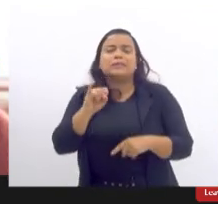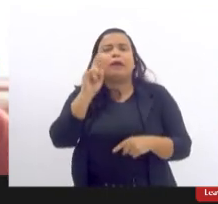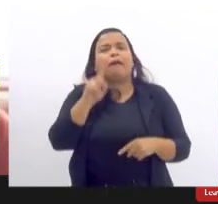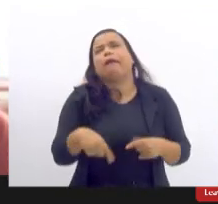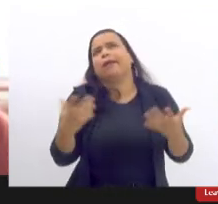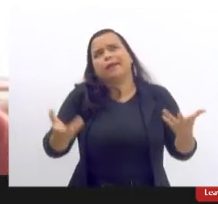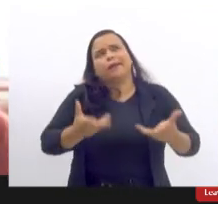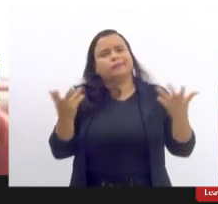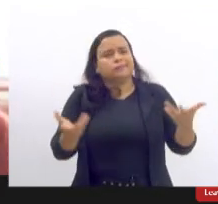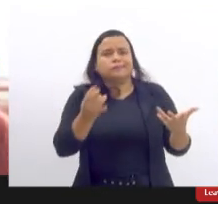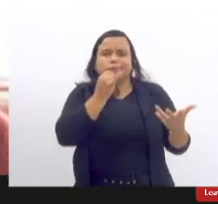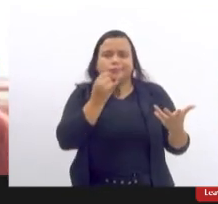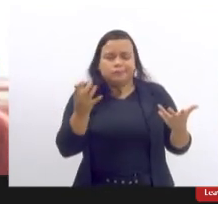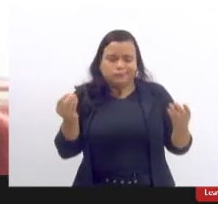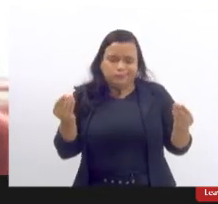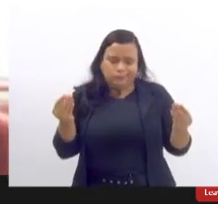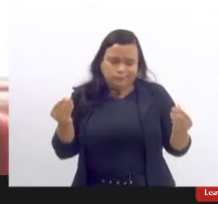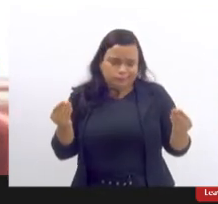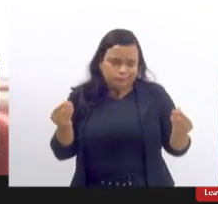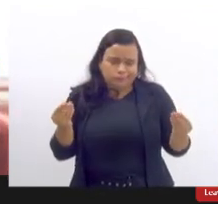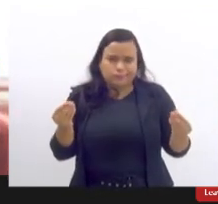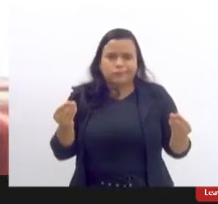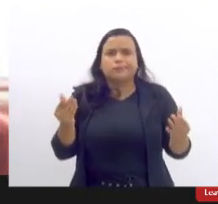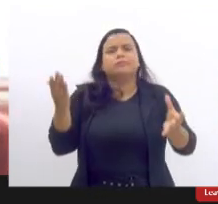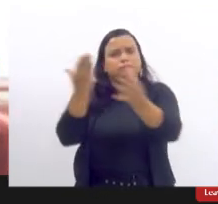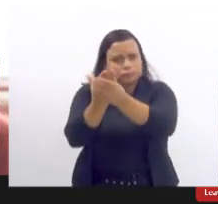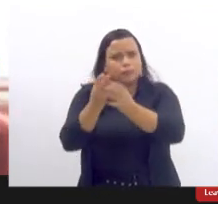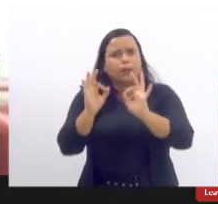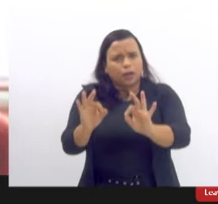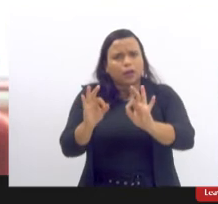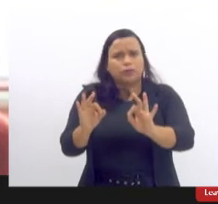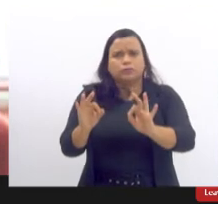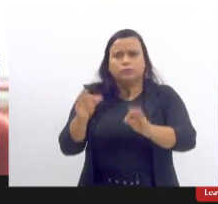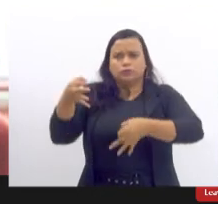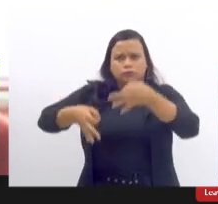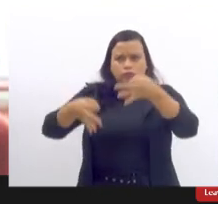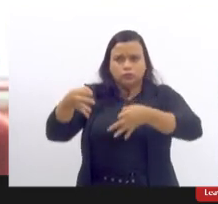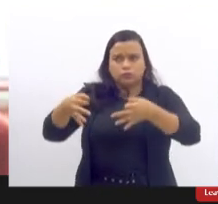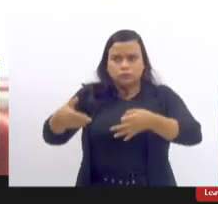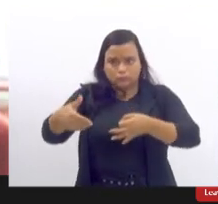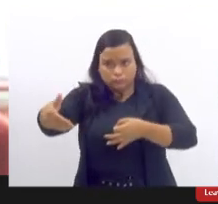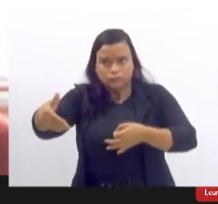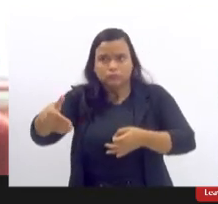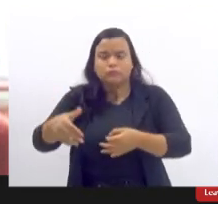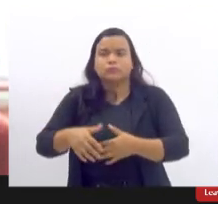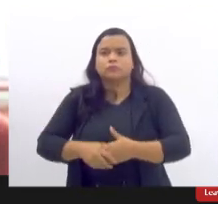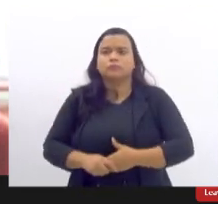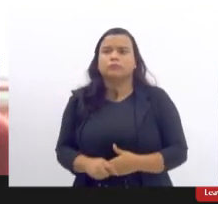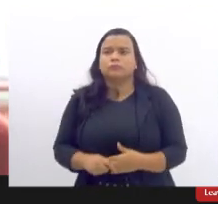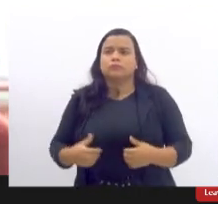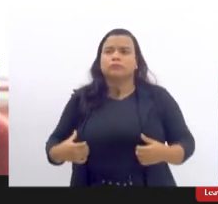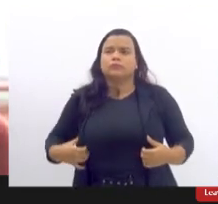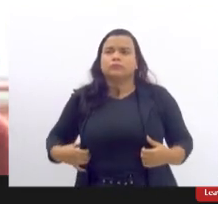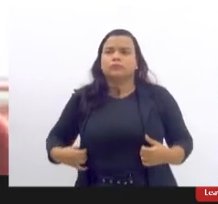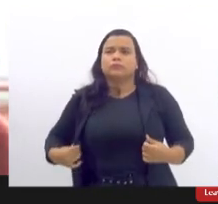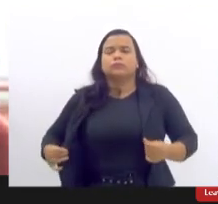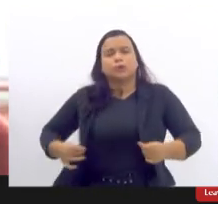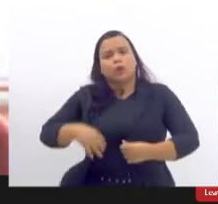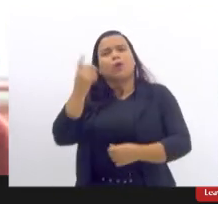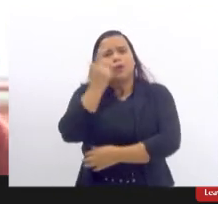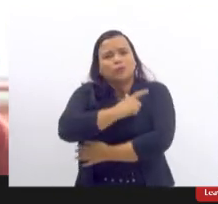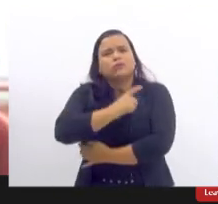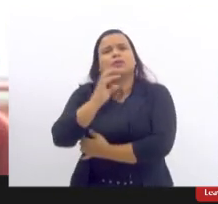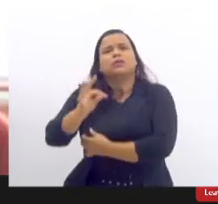de judicializar de judicialização para o tratamento